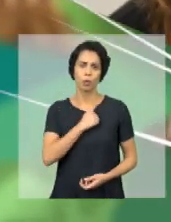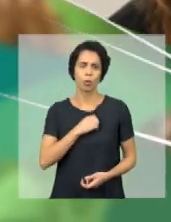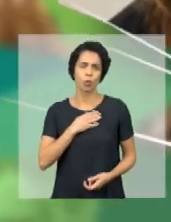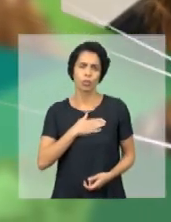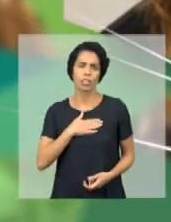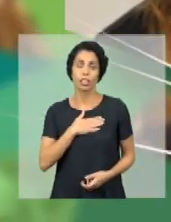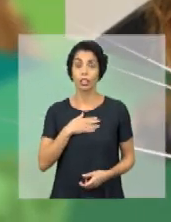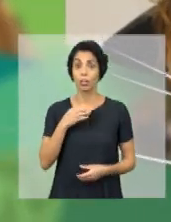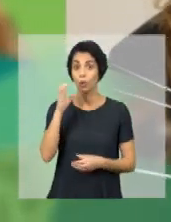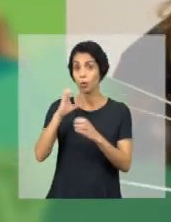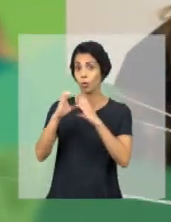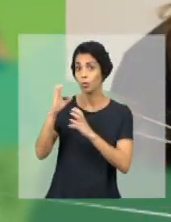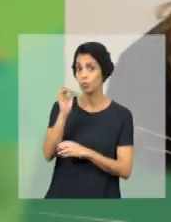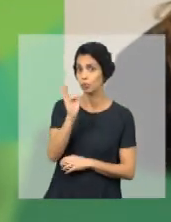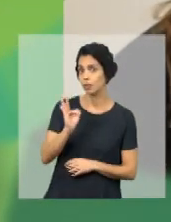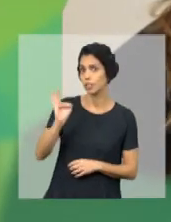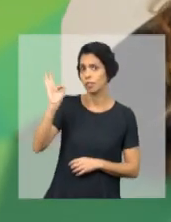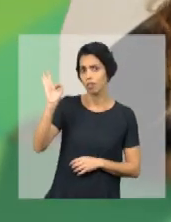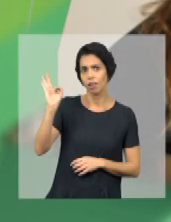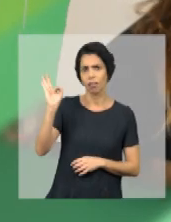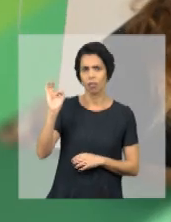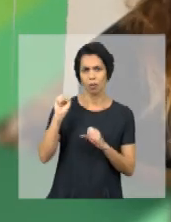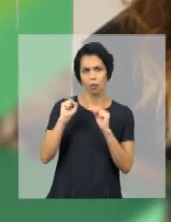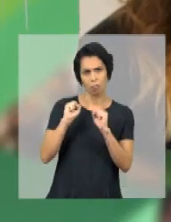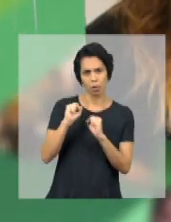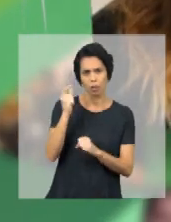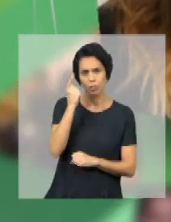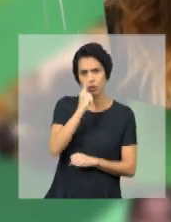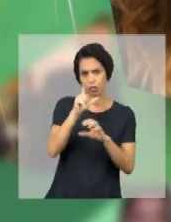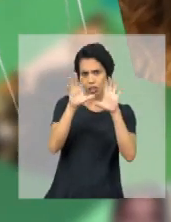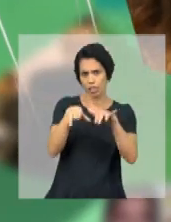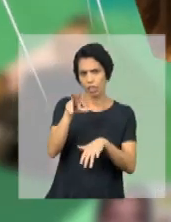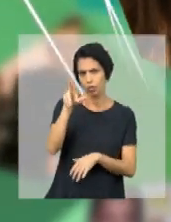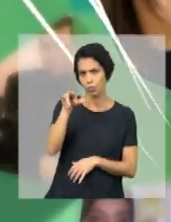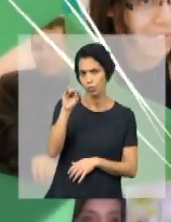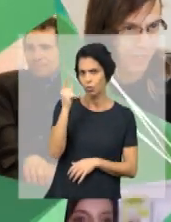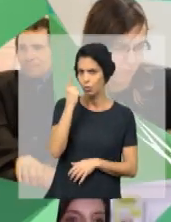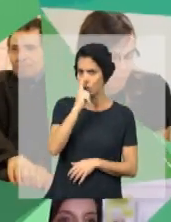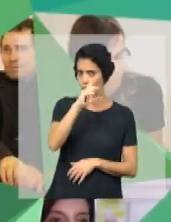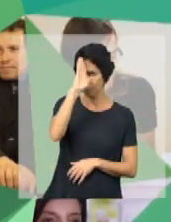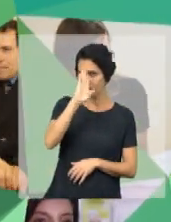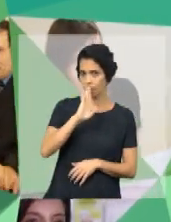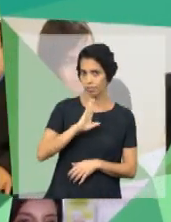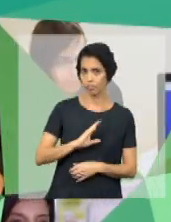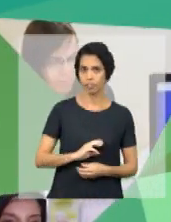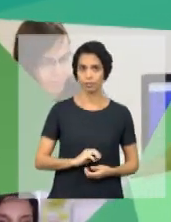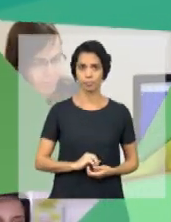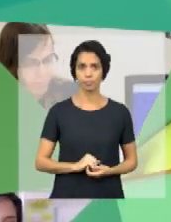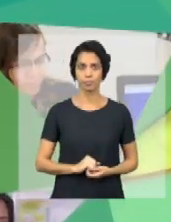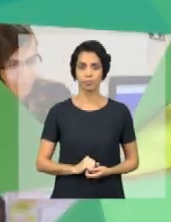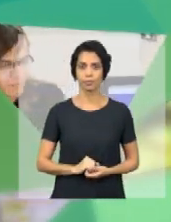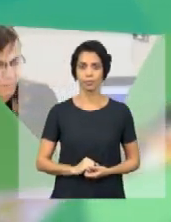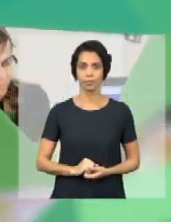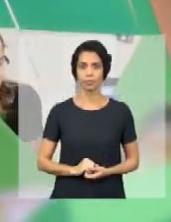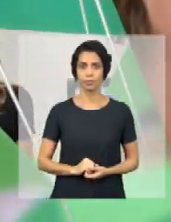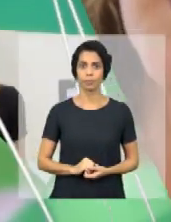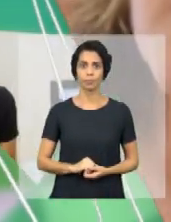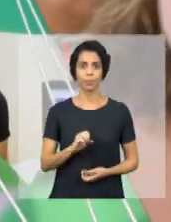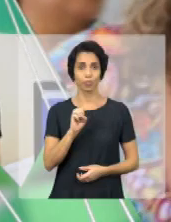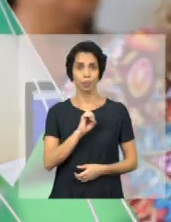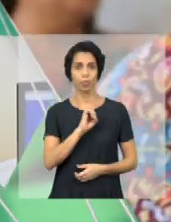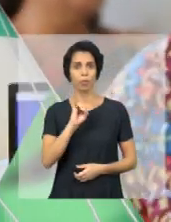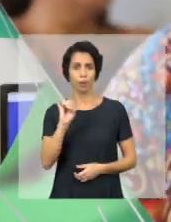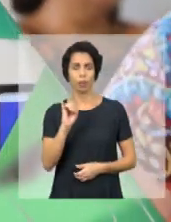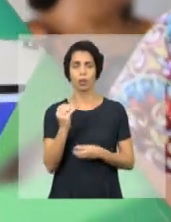realizar um concurso público federal e poderia realizar um cadastro único para conseguir essa isenção? Mulher com cabelo castanho escuro. Oi,